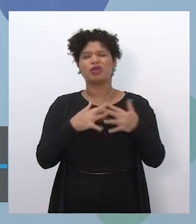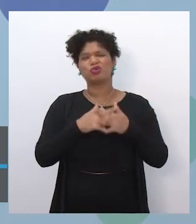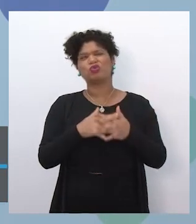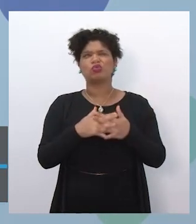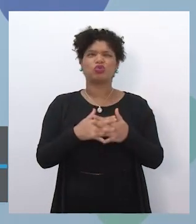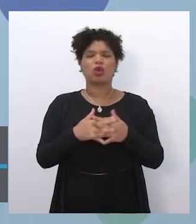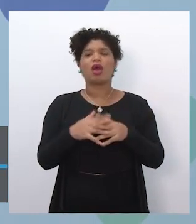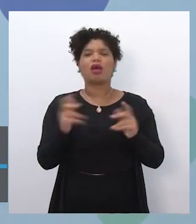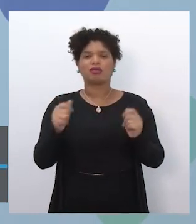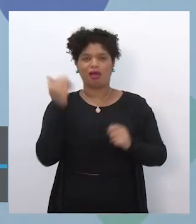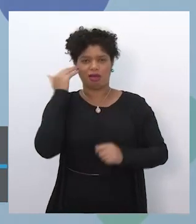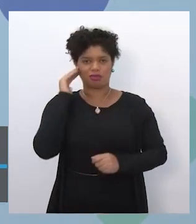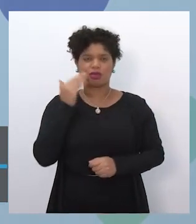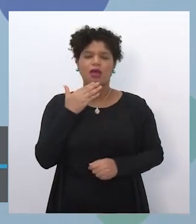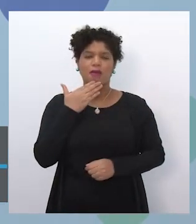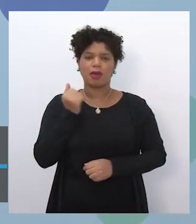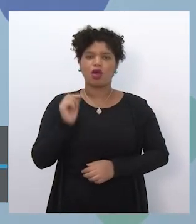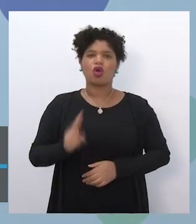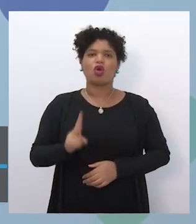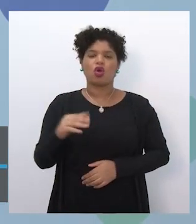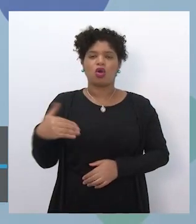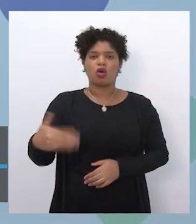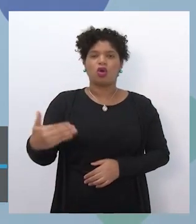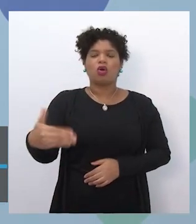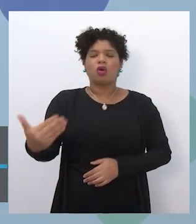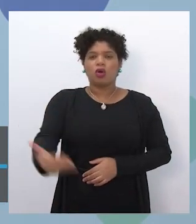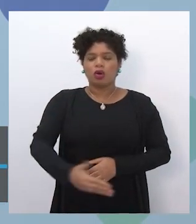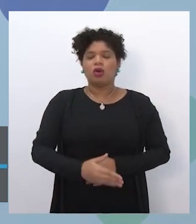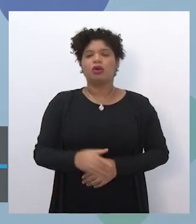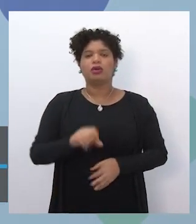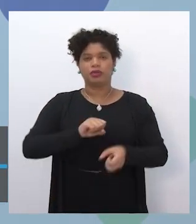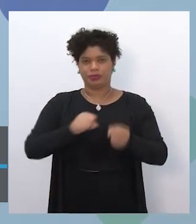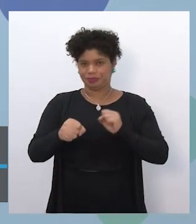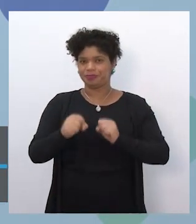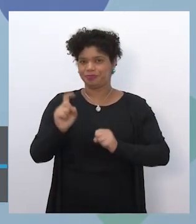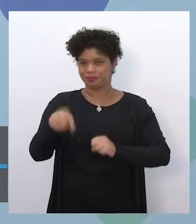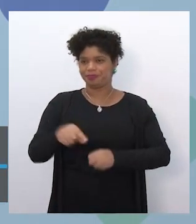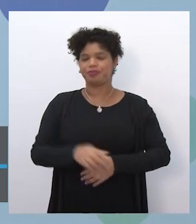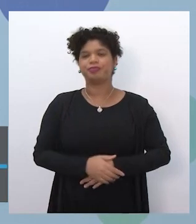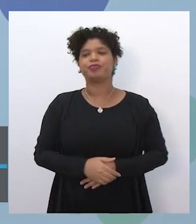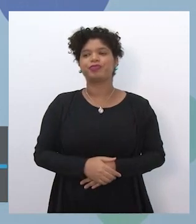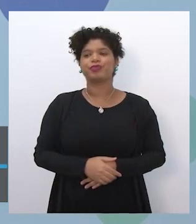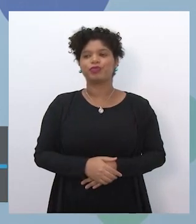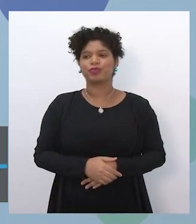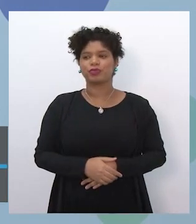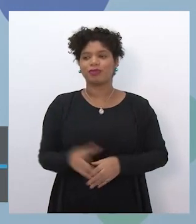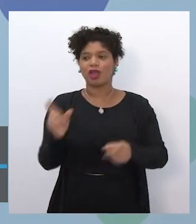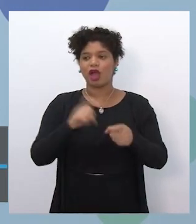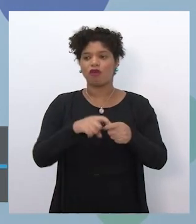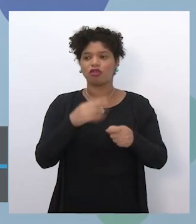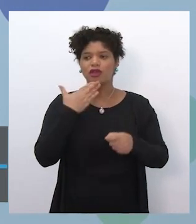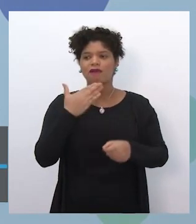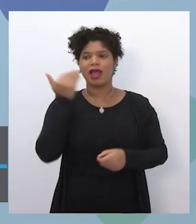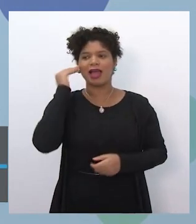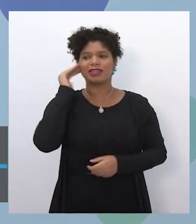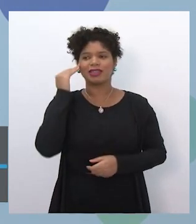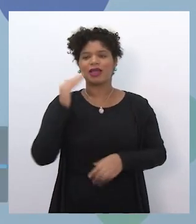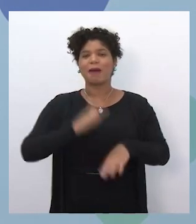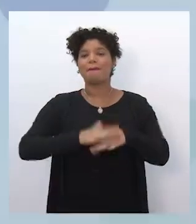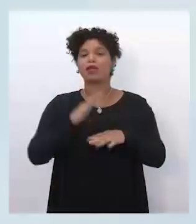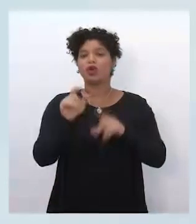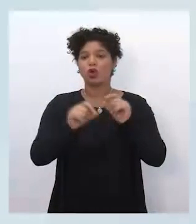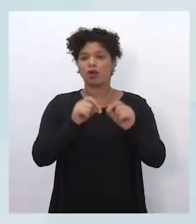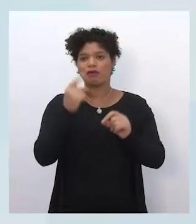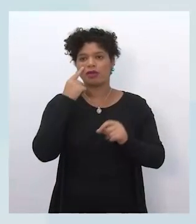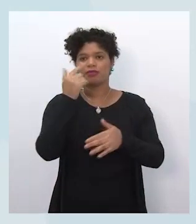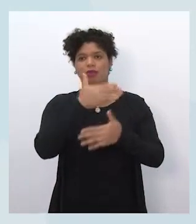E aí acho que a gente continua fazendo isso ao longo desses ciclos formativos. Voltando então para a nossa projeção,